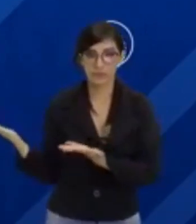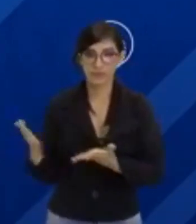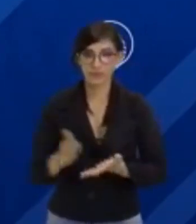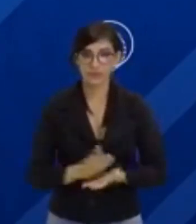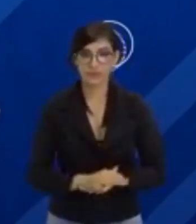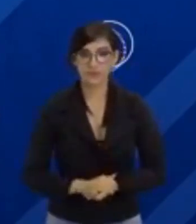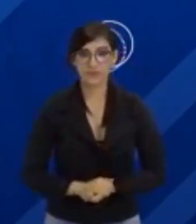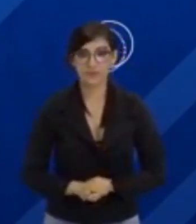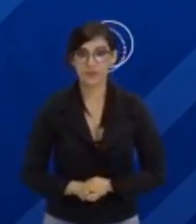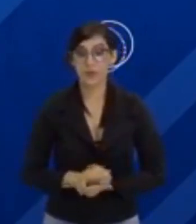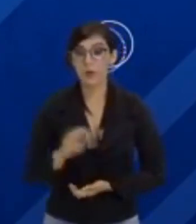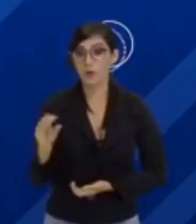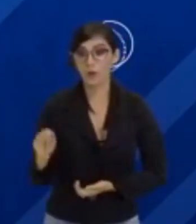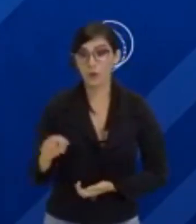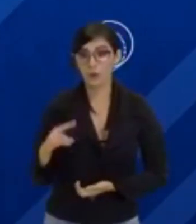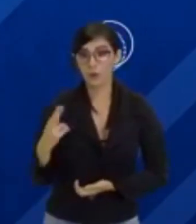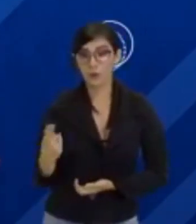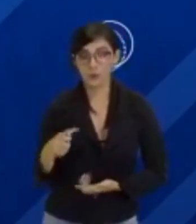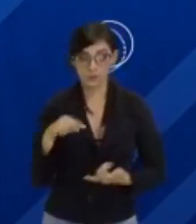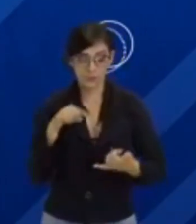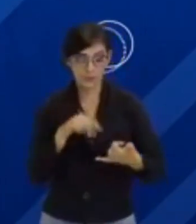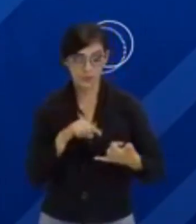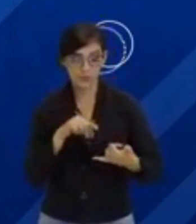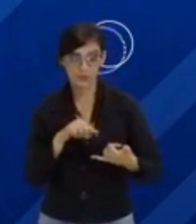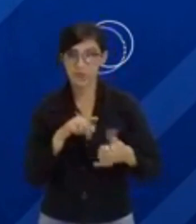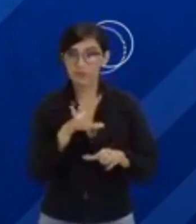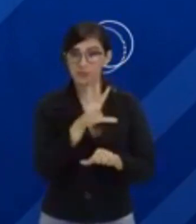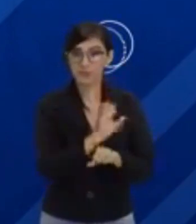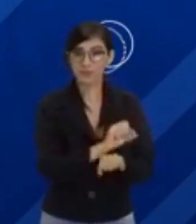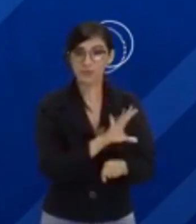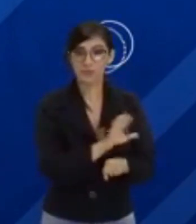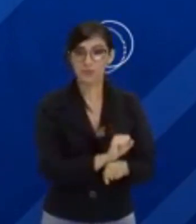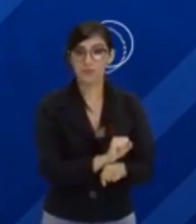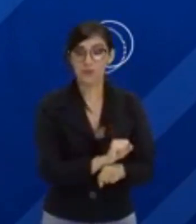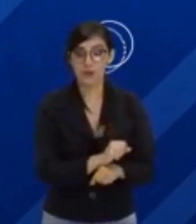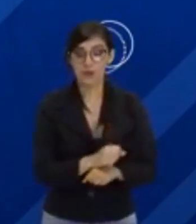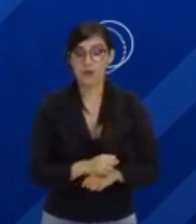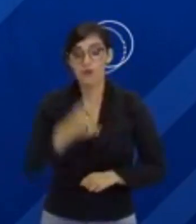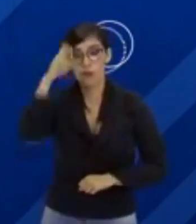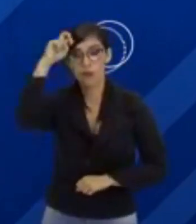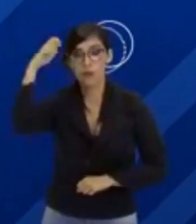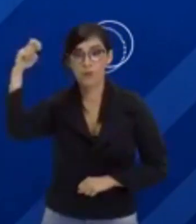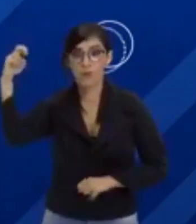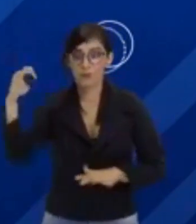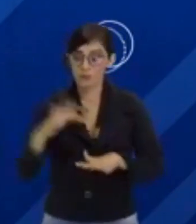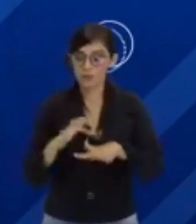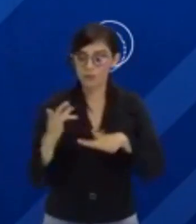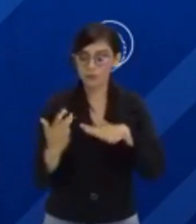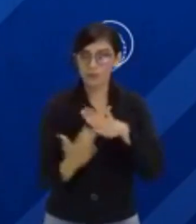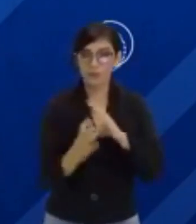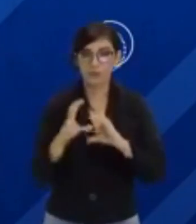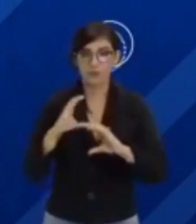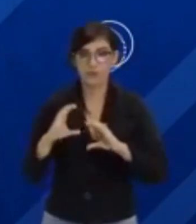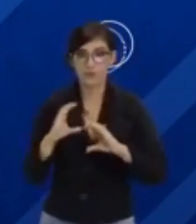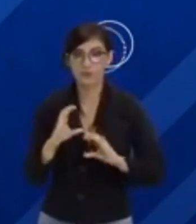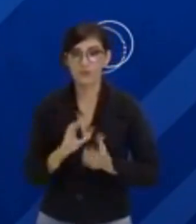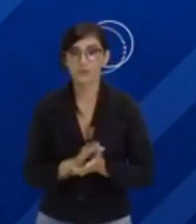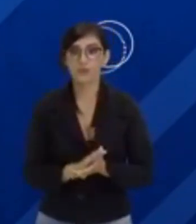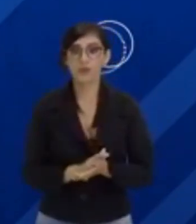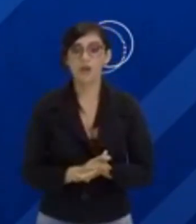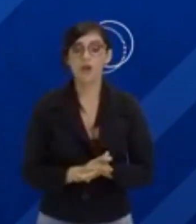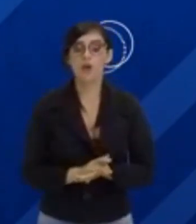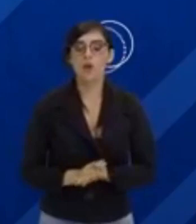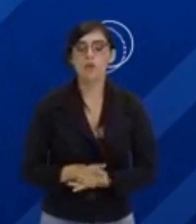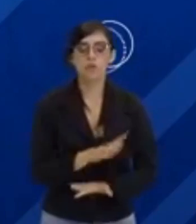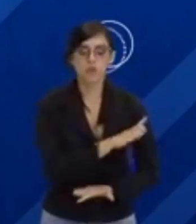.br ou no seu celular, baixando o aplicativo Cultura Rede de Comunicação. Gente, o Governo